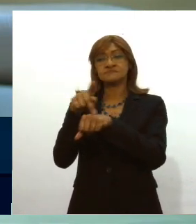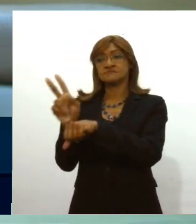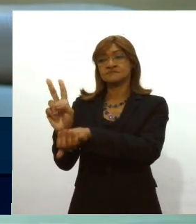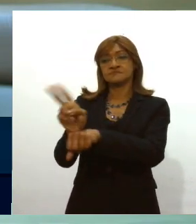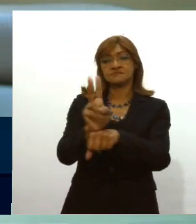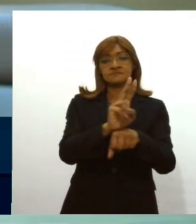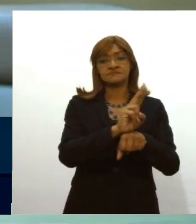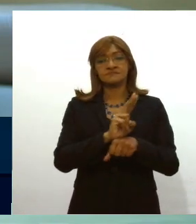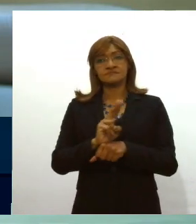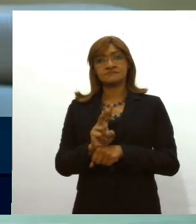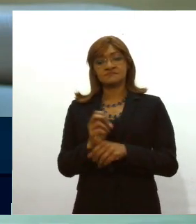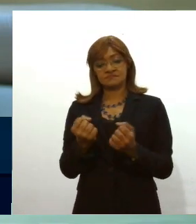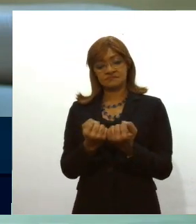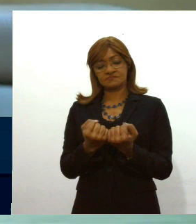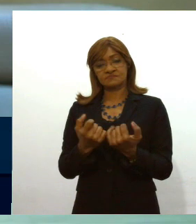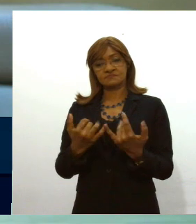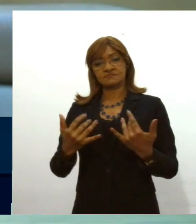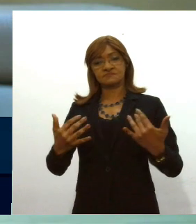inteiro com esse plantio.